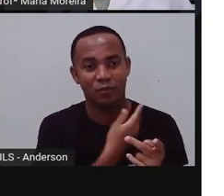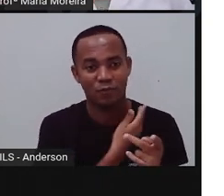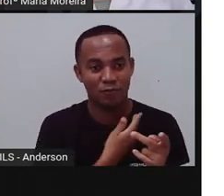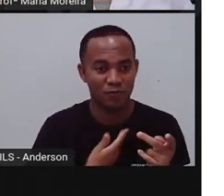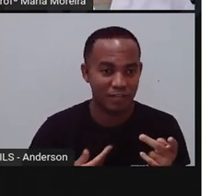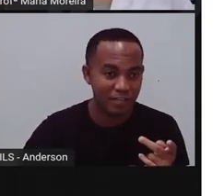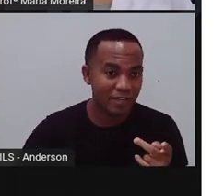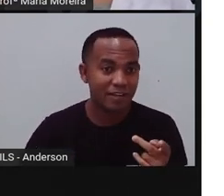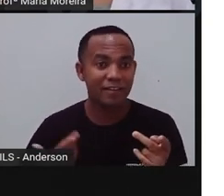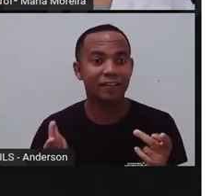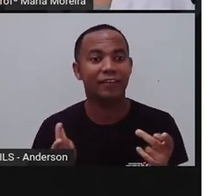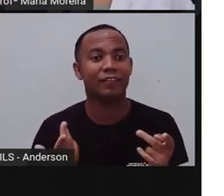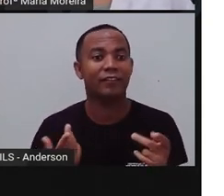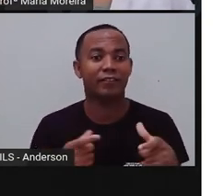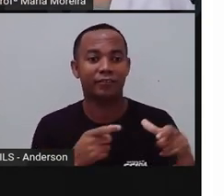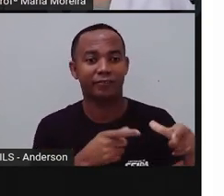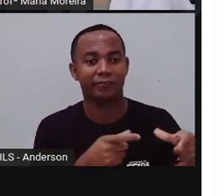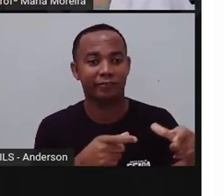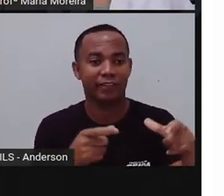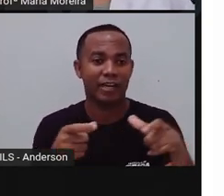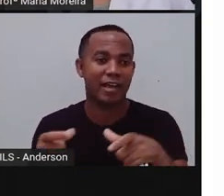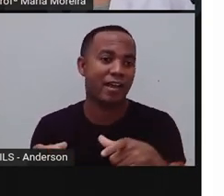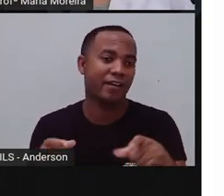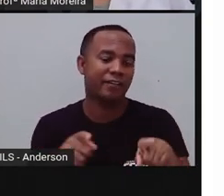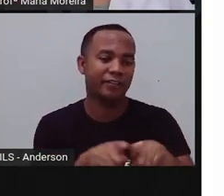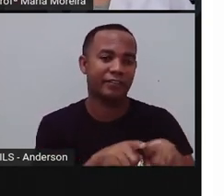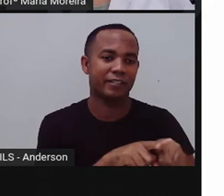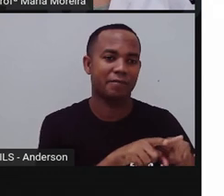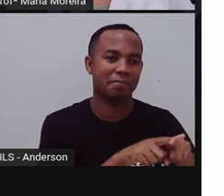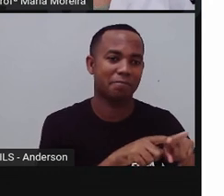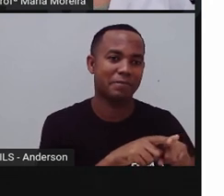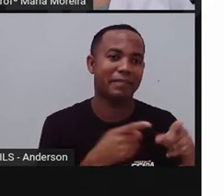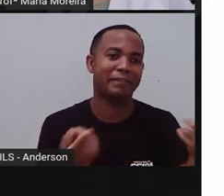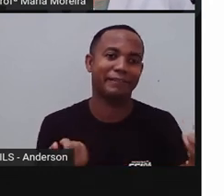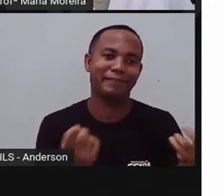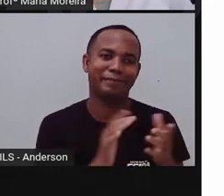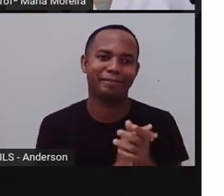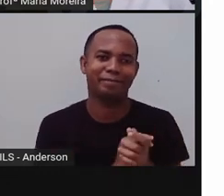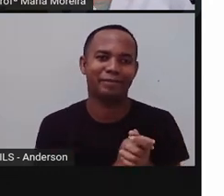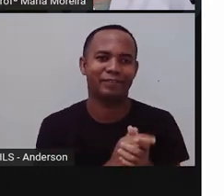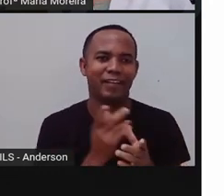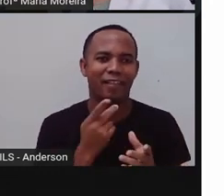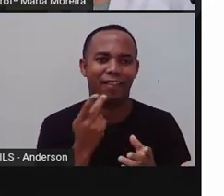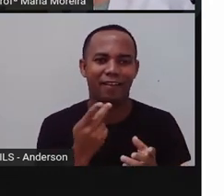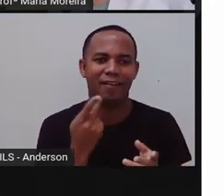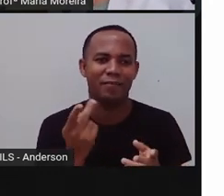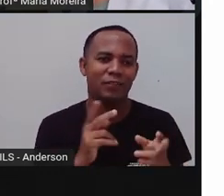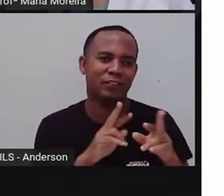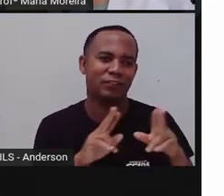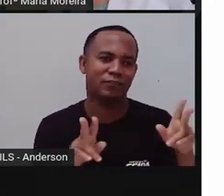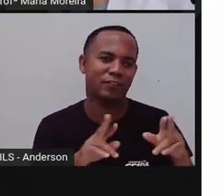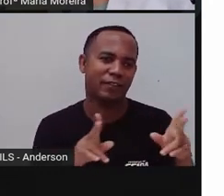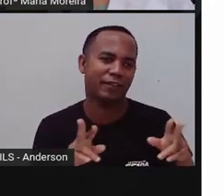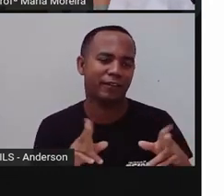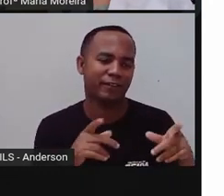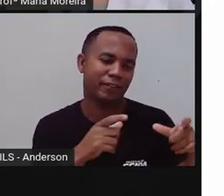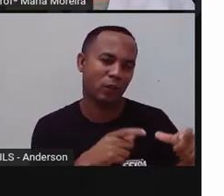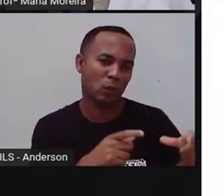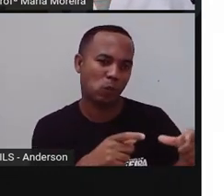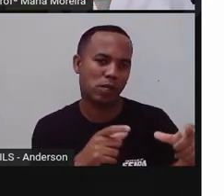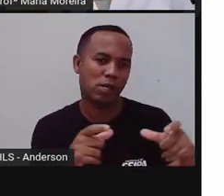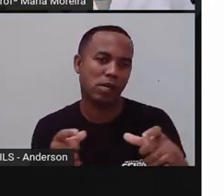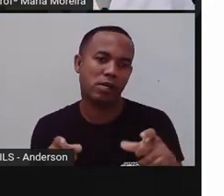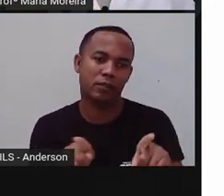sobre os espaços públicos, os espaços privados, falamos da diferença entre espaços e lugar,